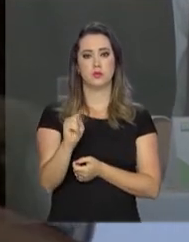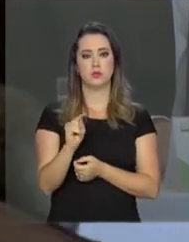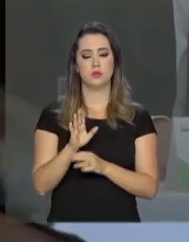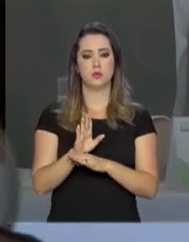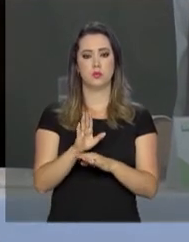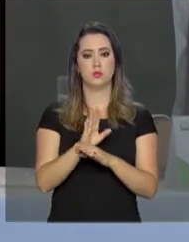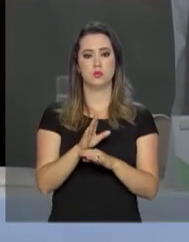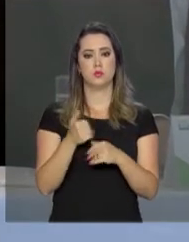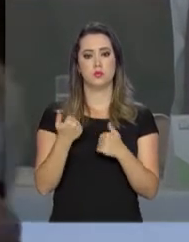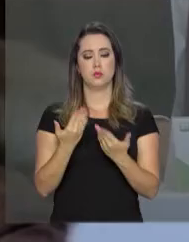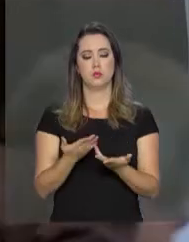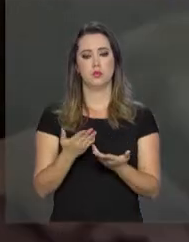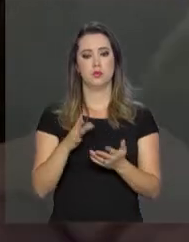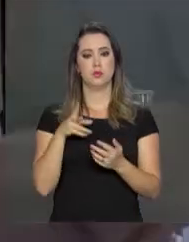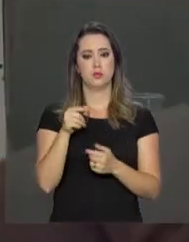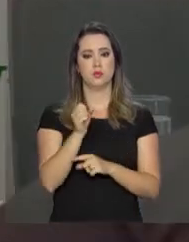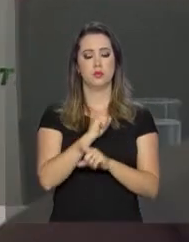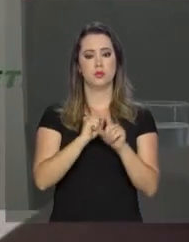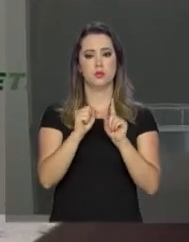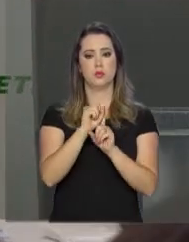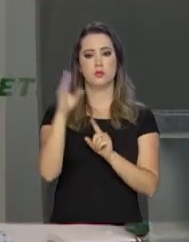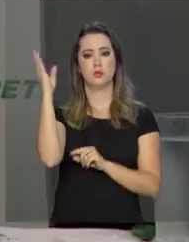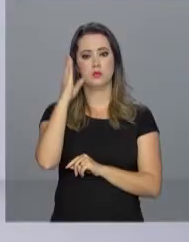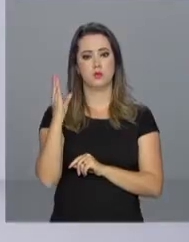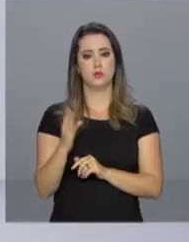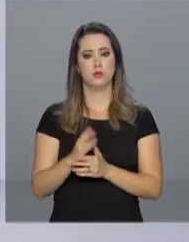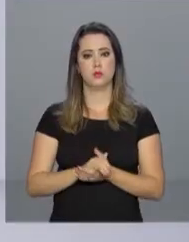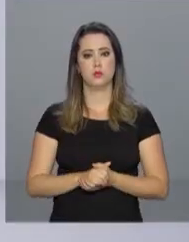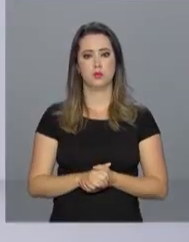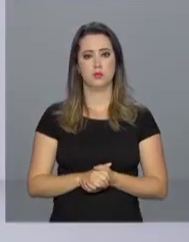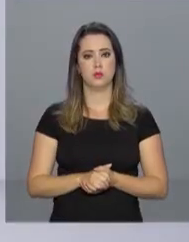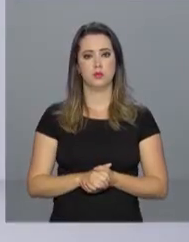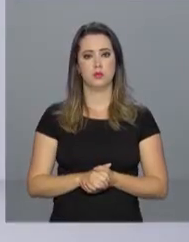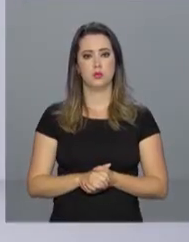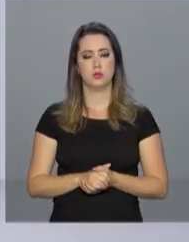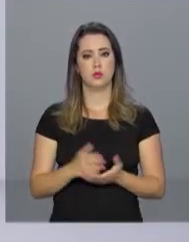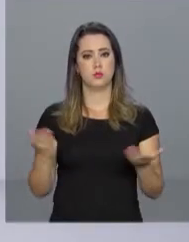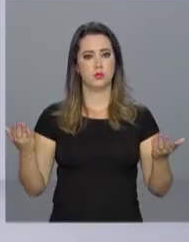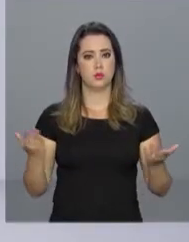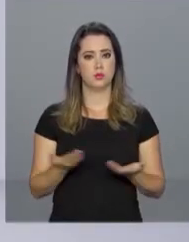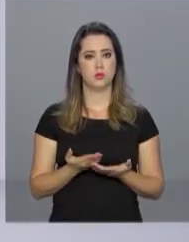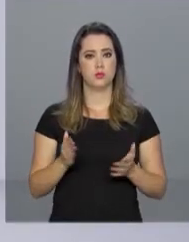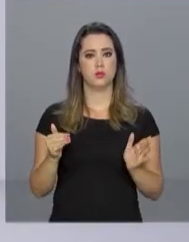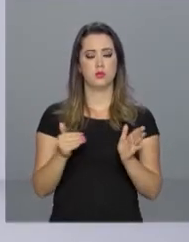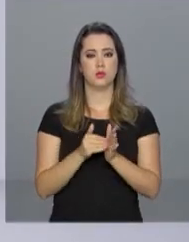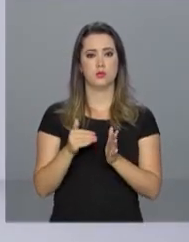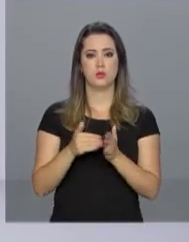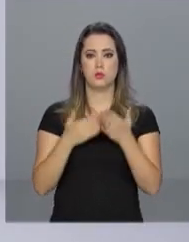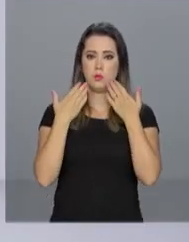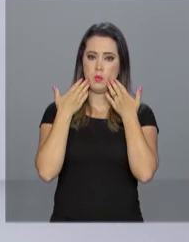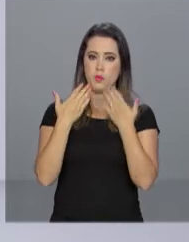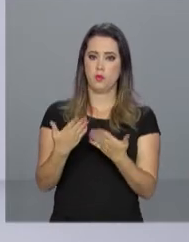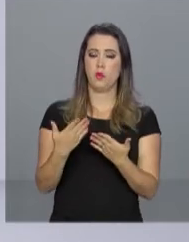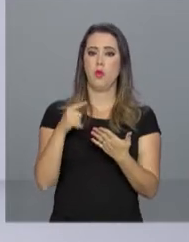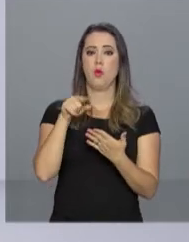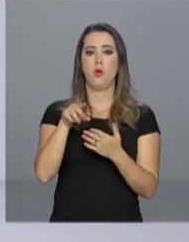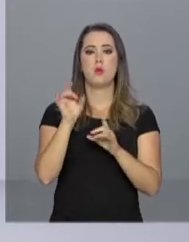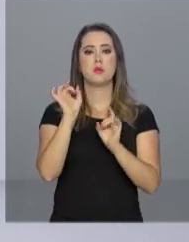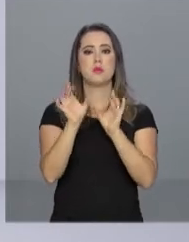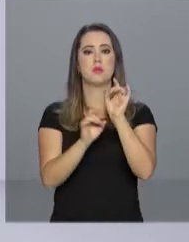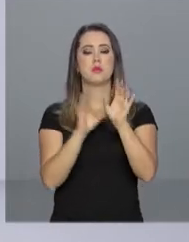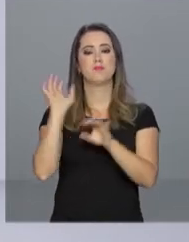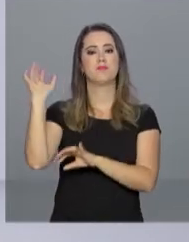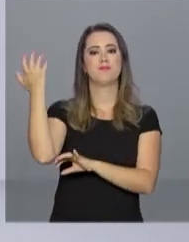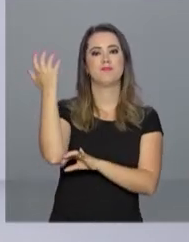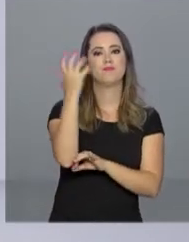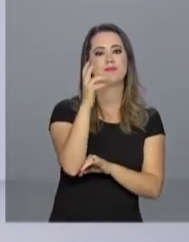contribuem para toda a sociedade brasileira. E hoje, na última reportagem especial sobre o Parque